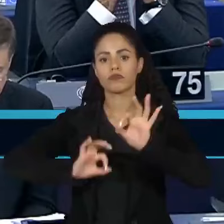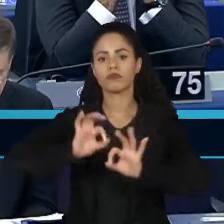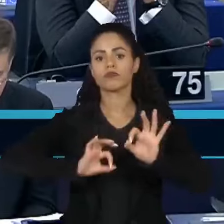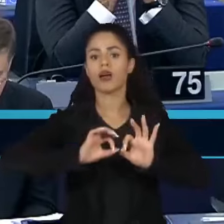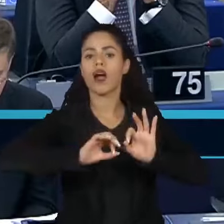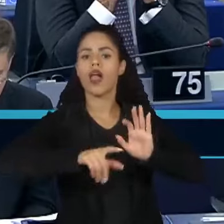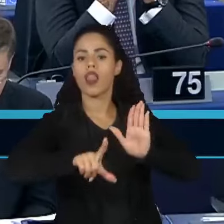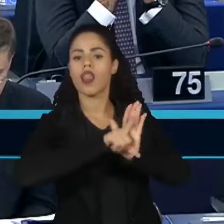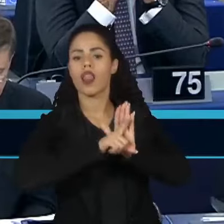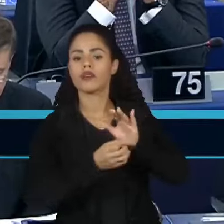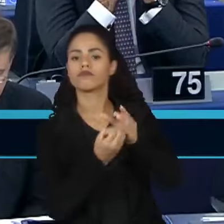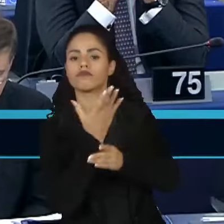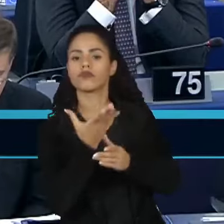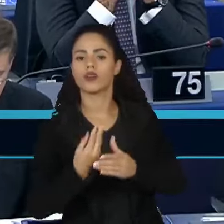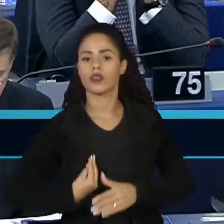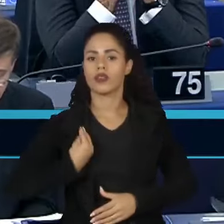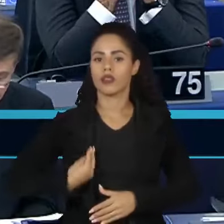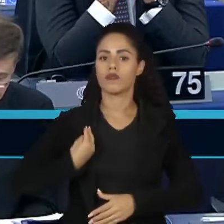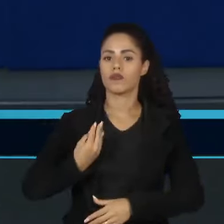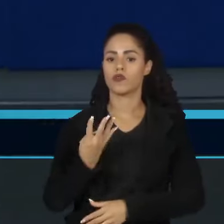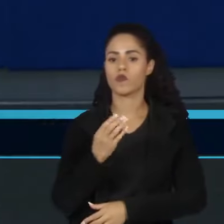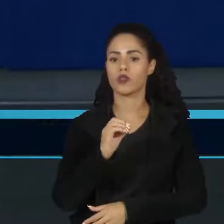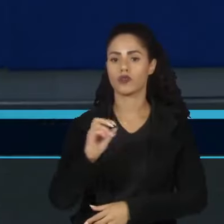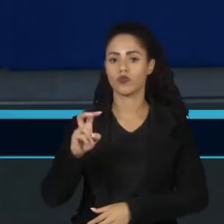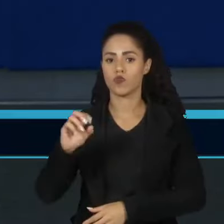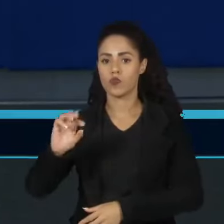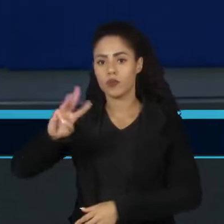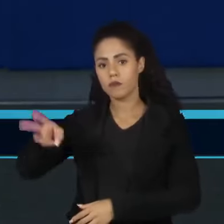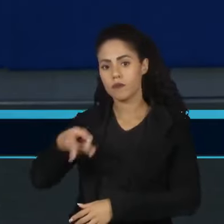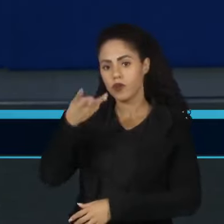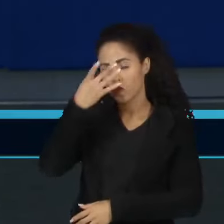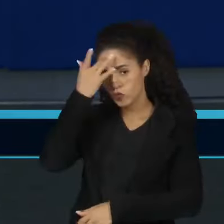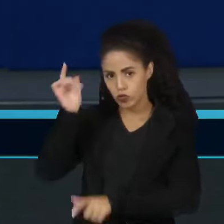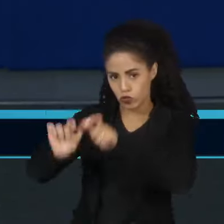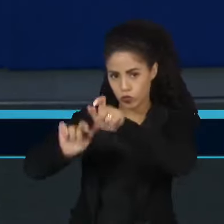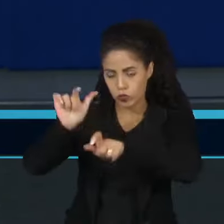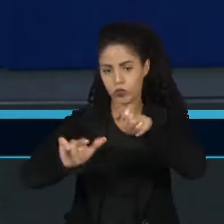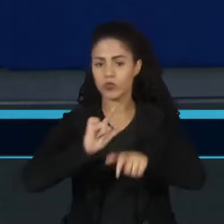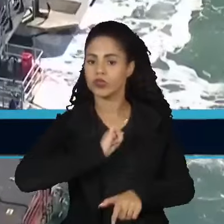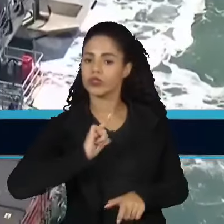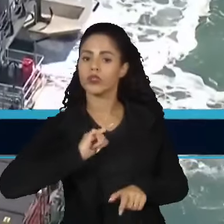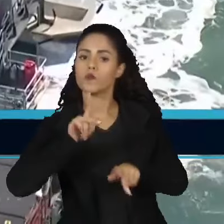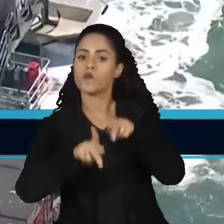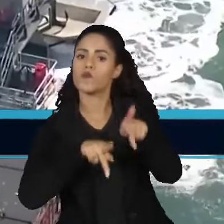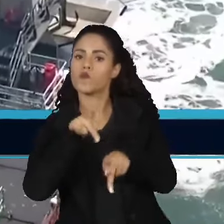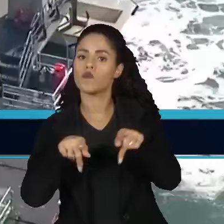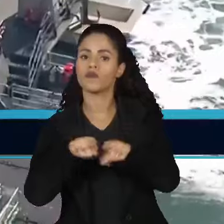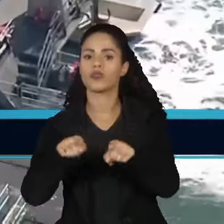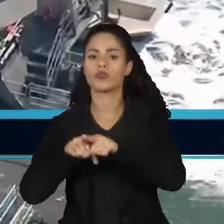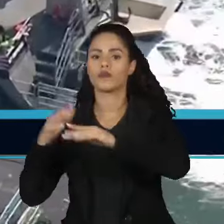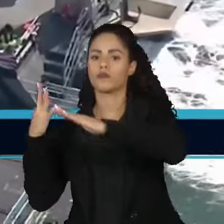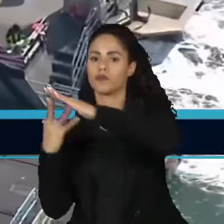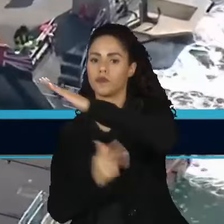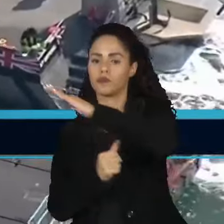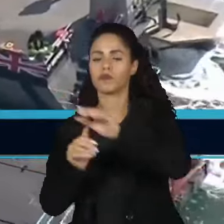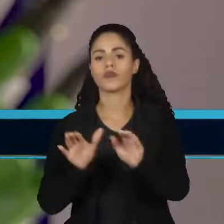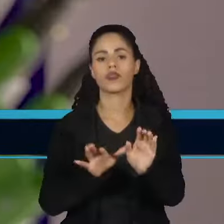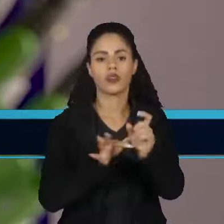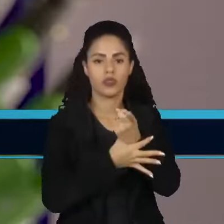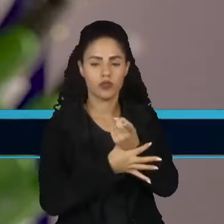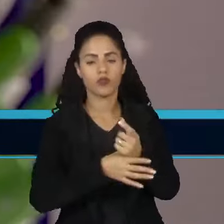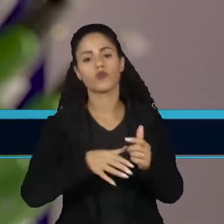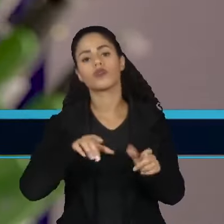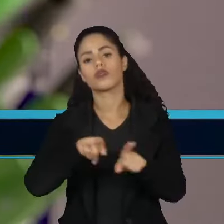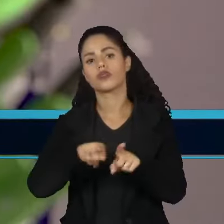com impacto direto na vida de 450 milhões de pessoas em questões como imigração, segurança e